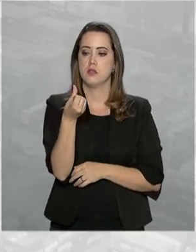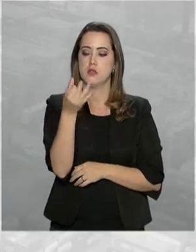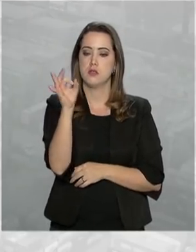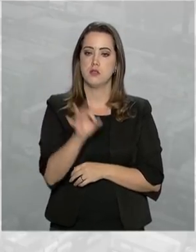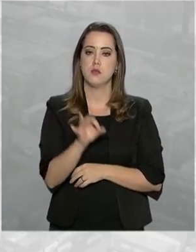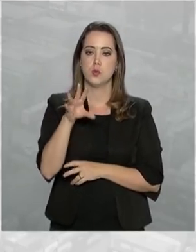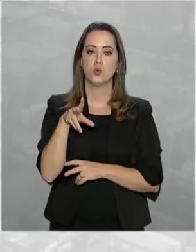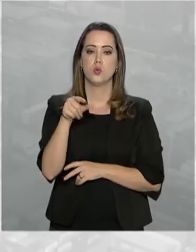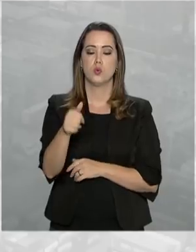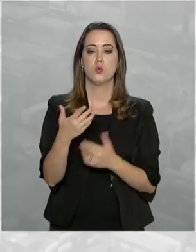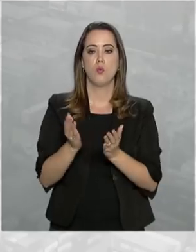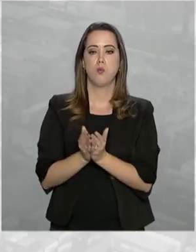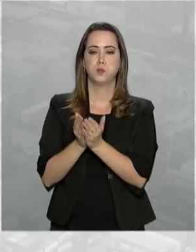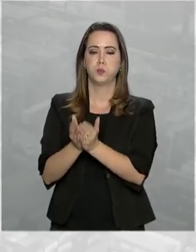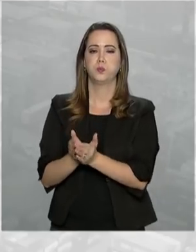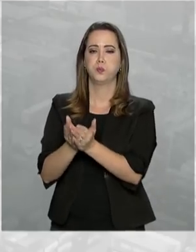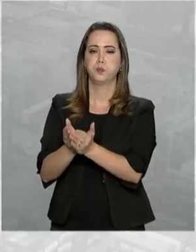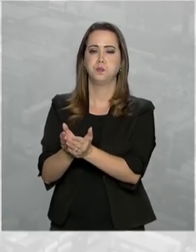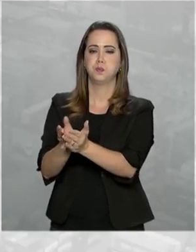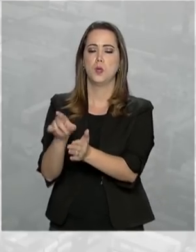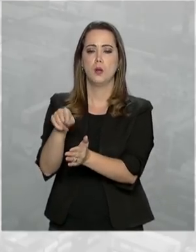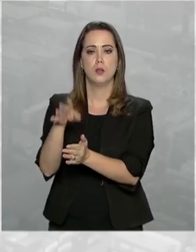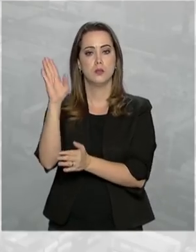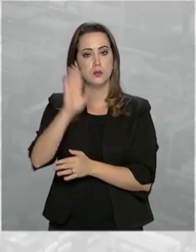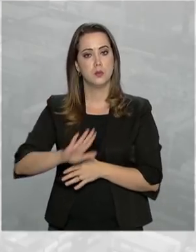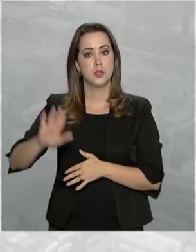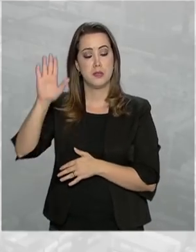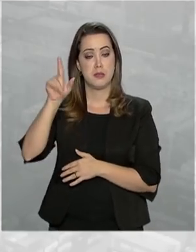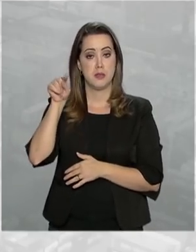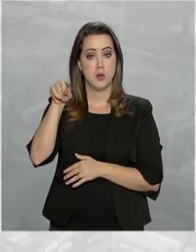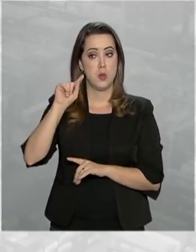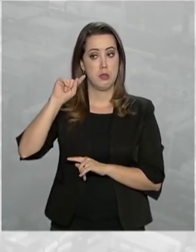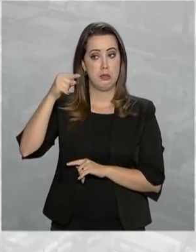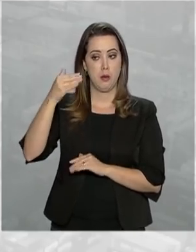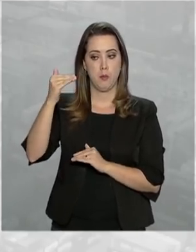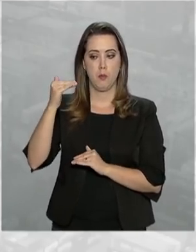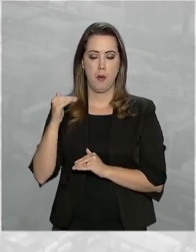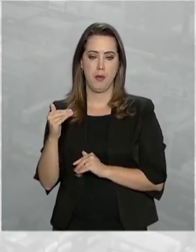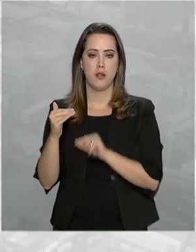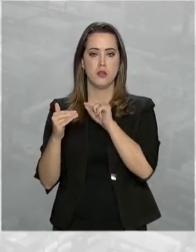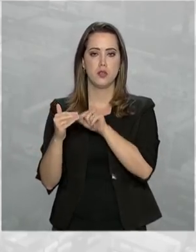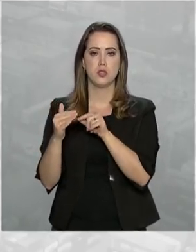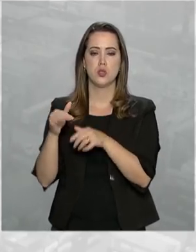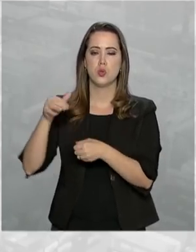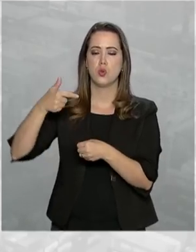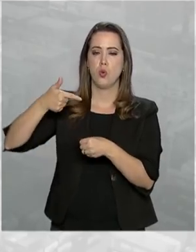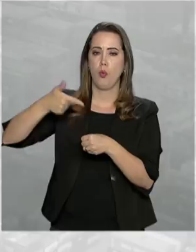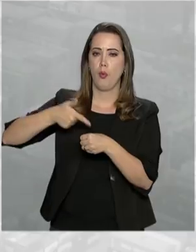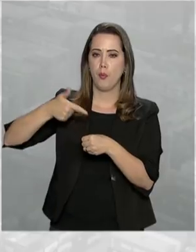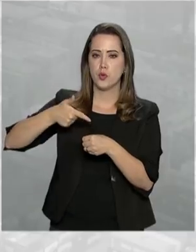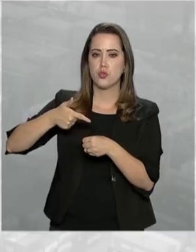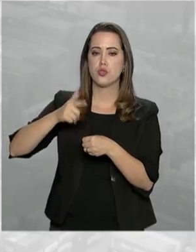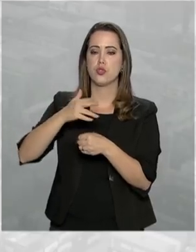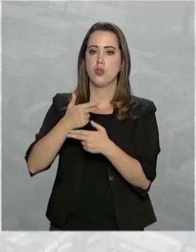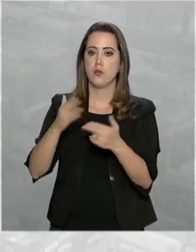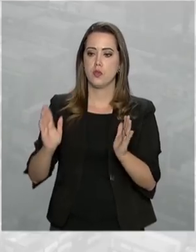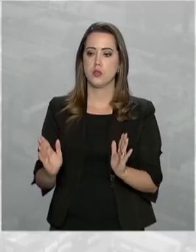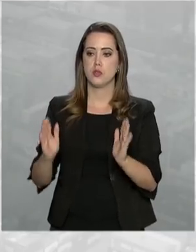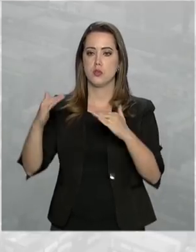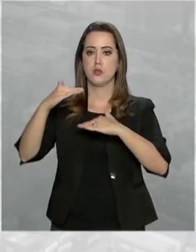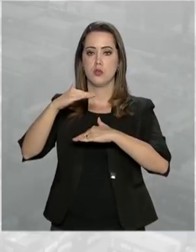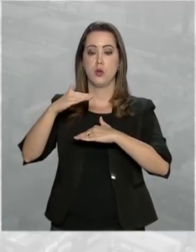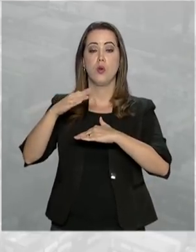movimentado por portos e terminais privados do país. Em seguida, aparecem os combustíveis, os containers e a